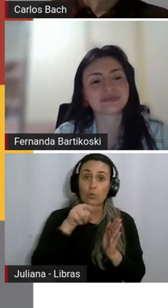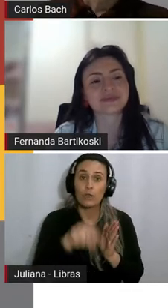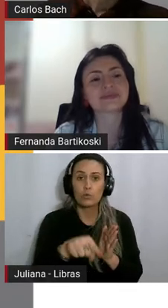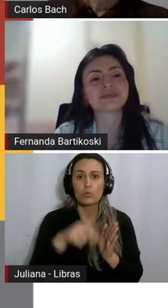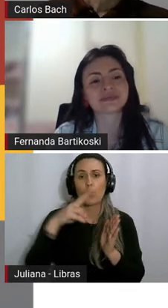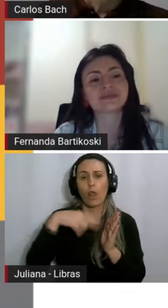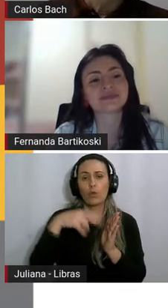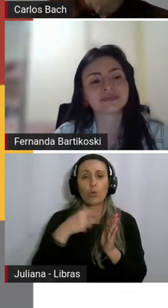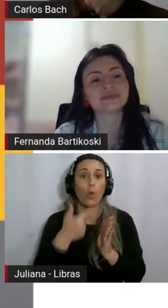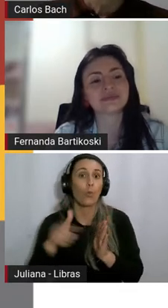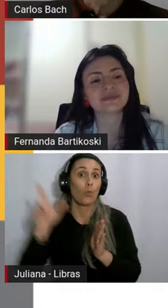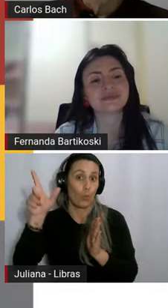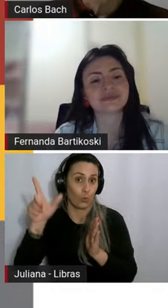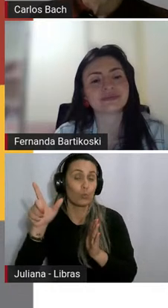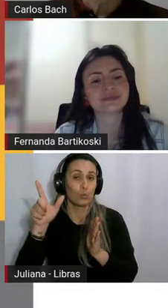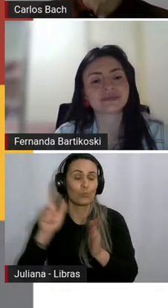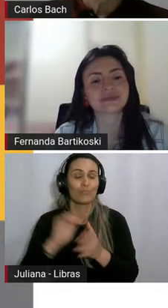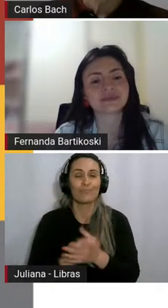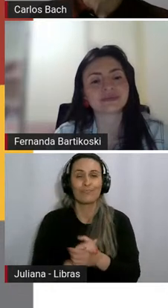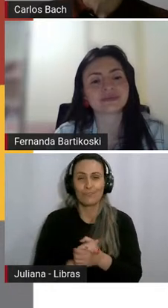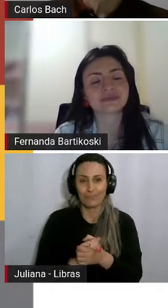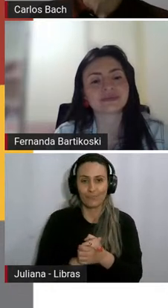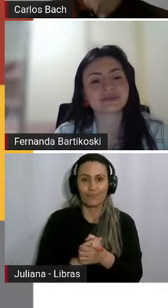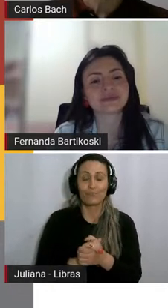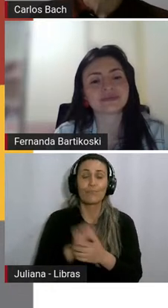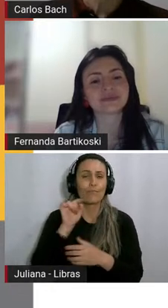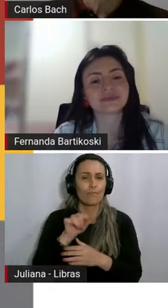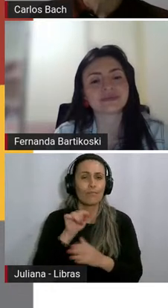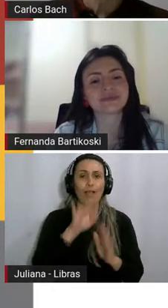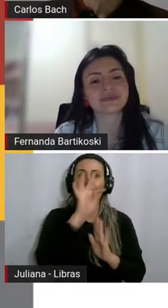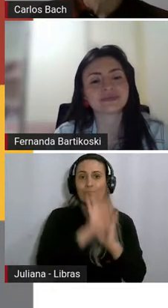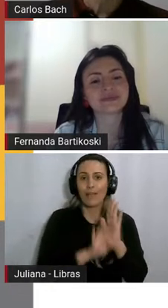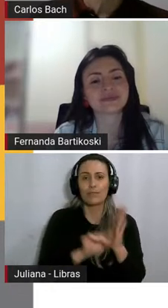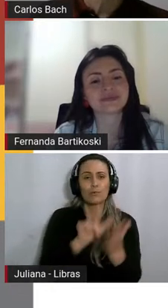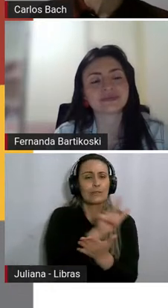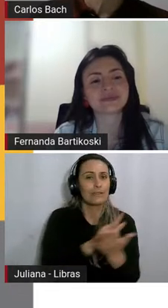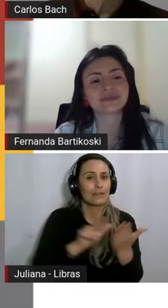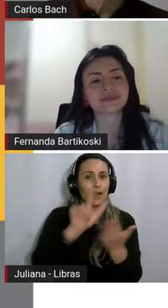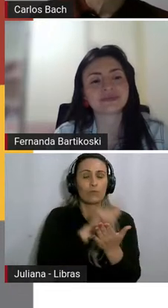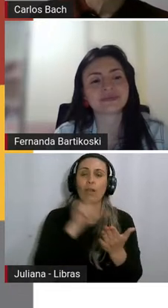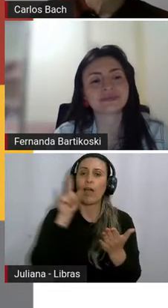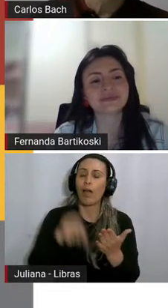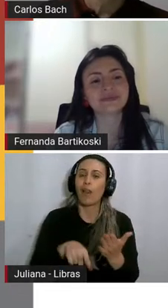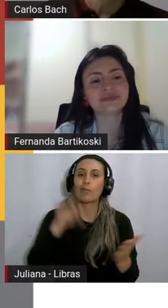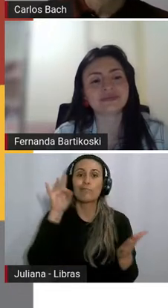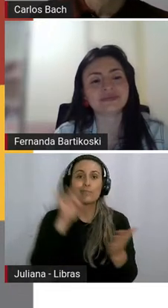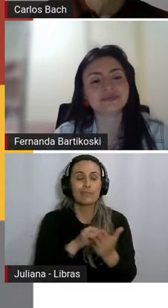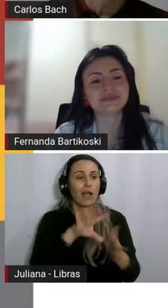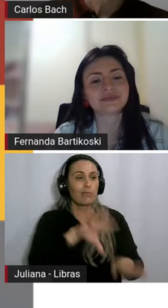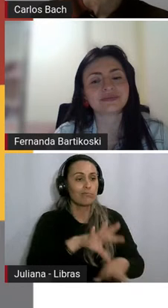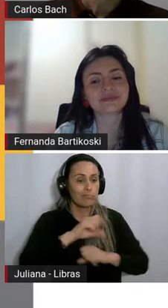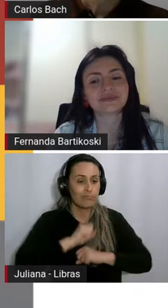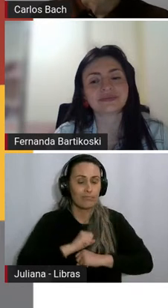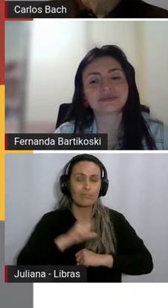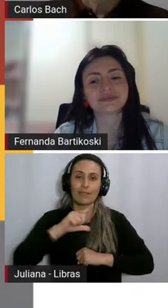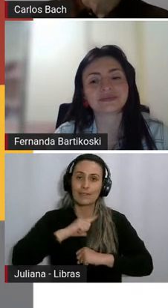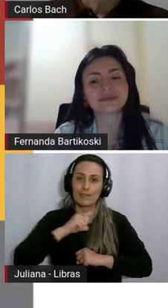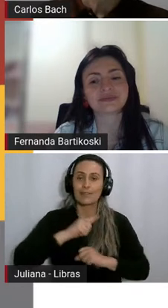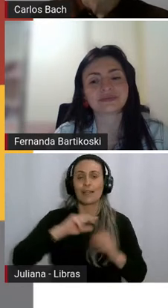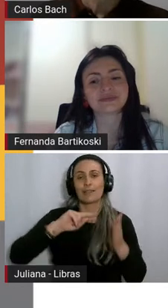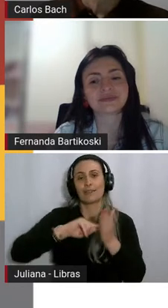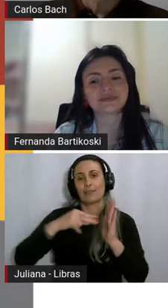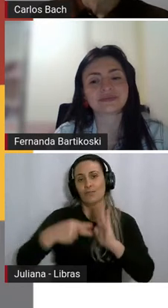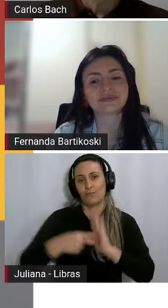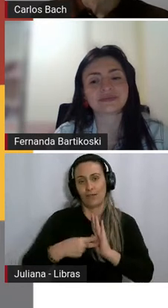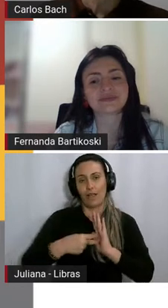né? A fruição plena do texto literário se dá na concretização estética das significações. À